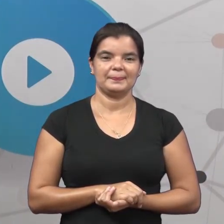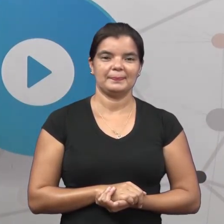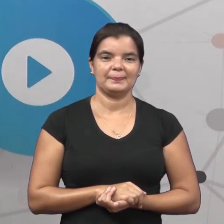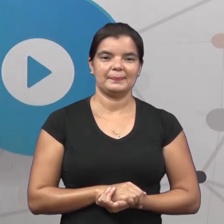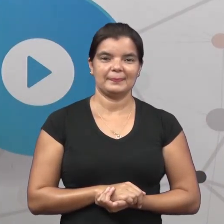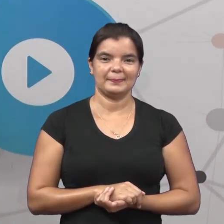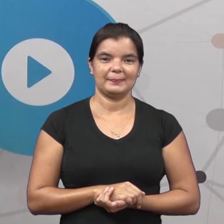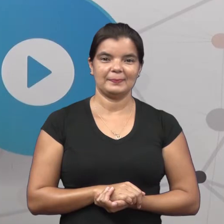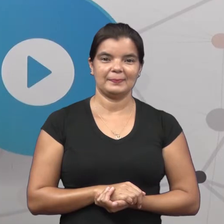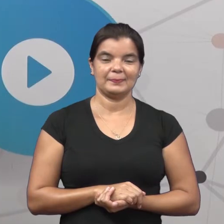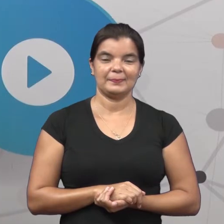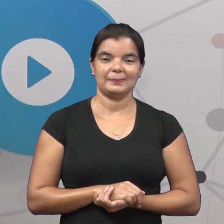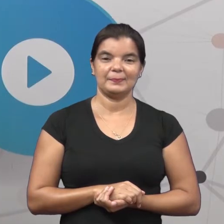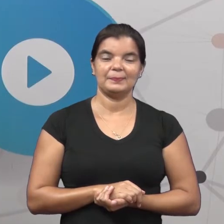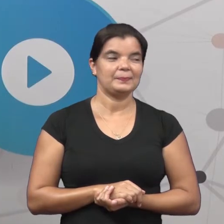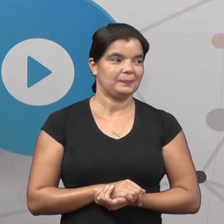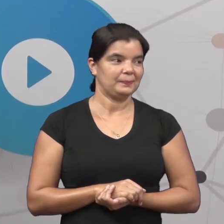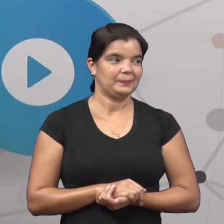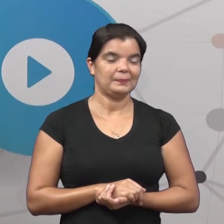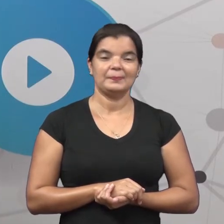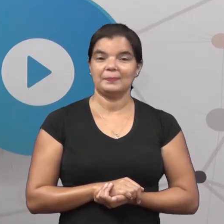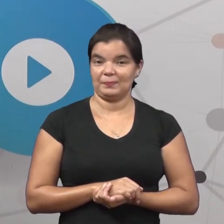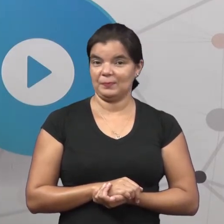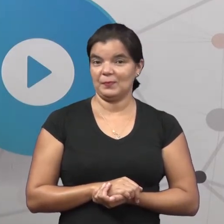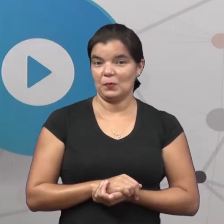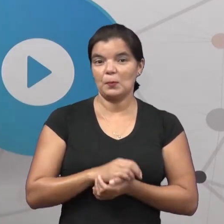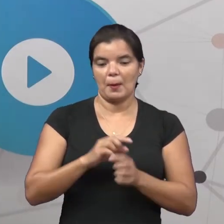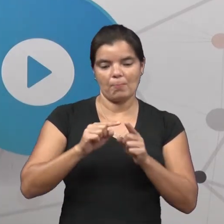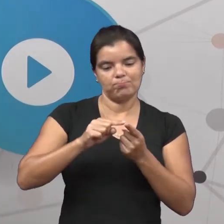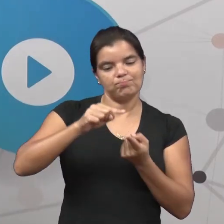Palitos de madeira.